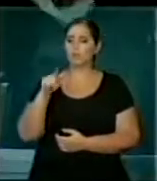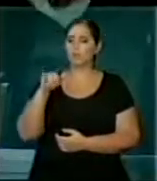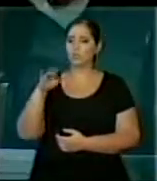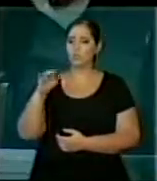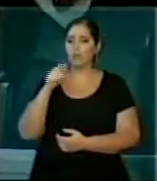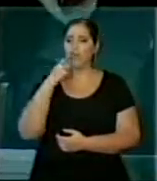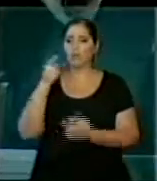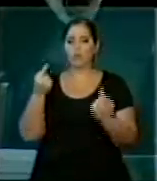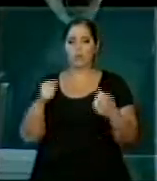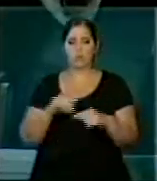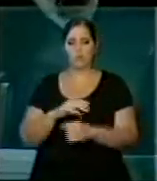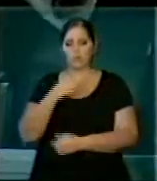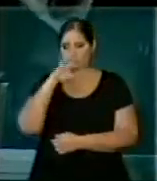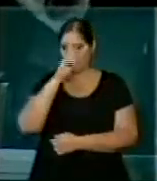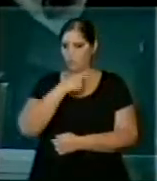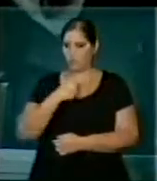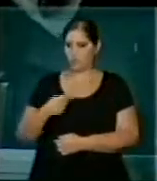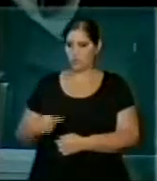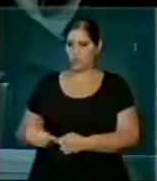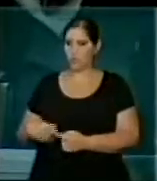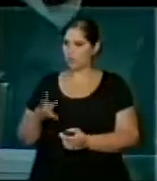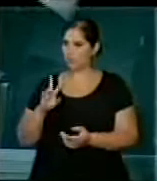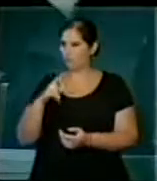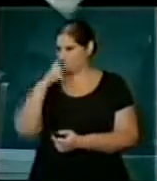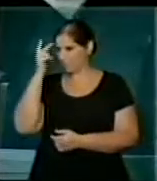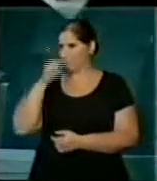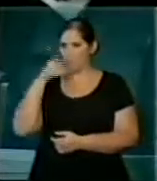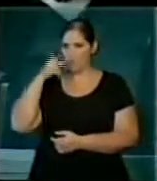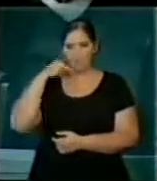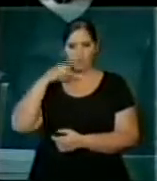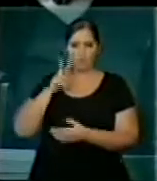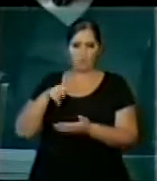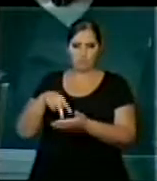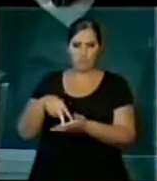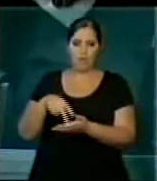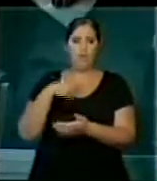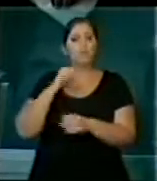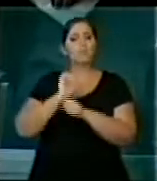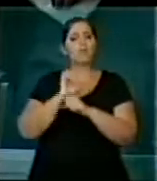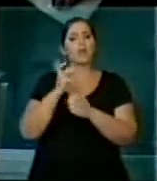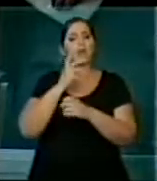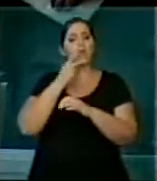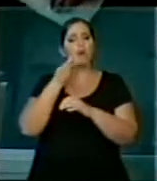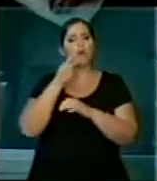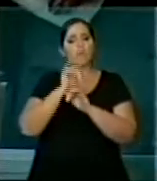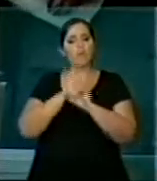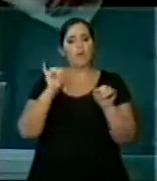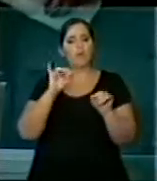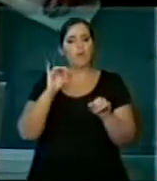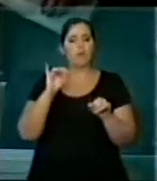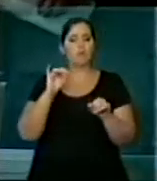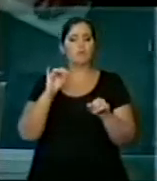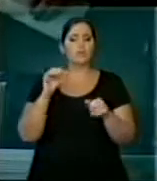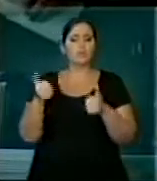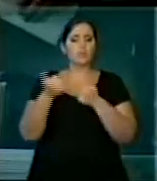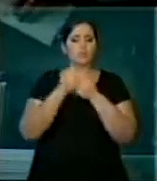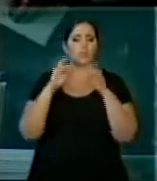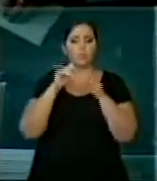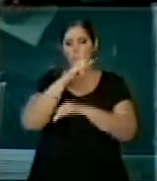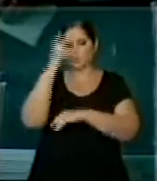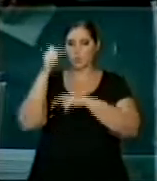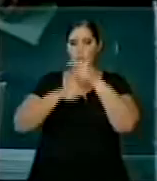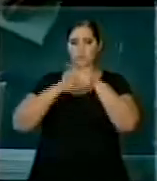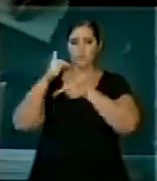contra. Senhor Presidente, enquanto o orador se designa, vai à tribuna, eu gostaria de fazer um breve registro em nome de todos os servidores